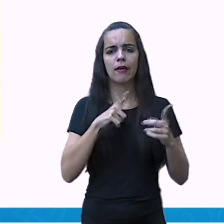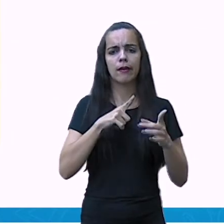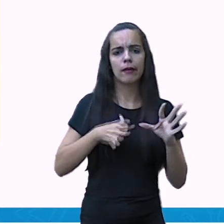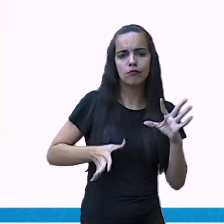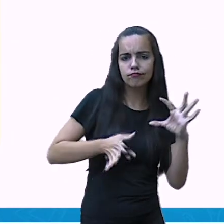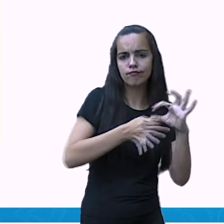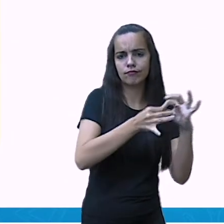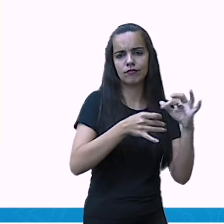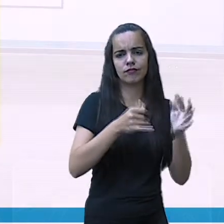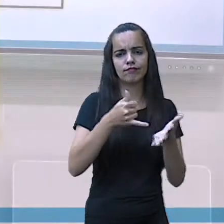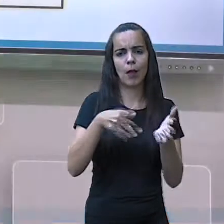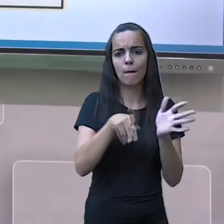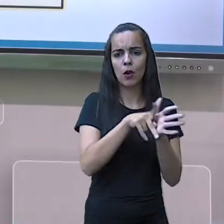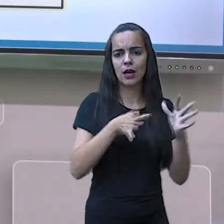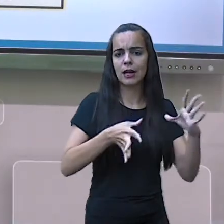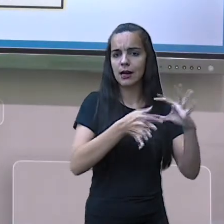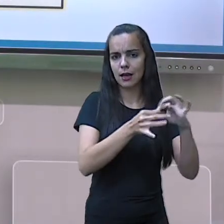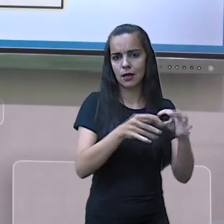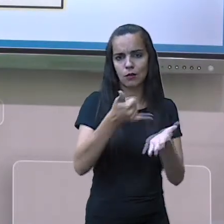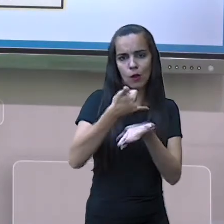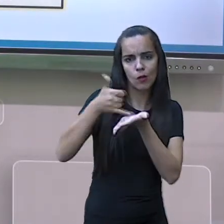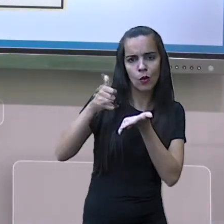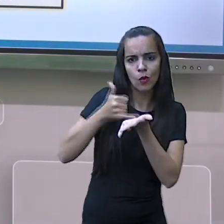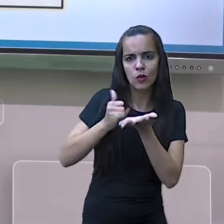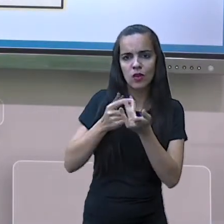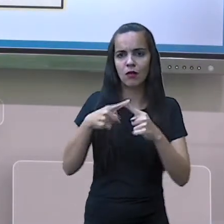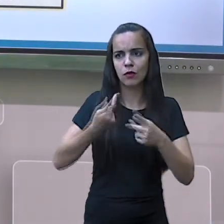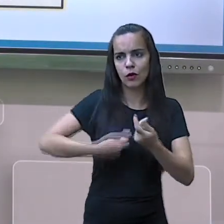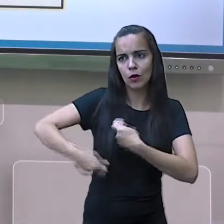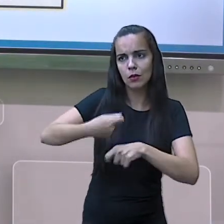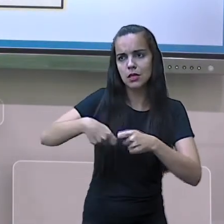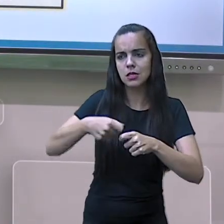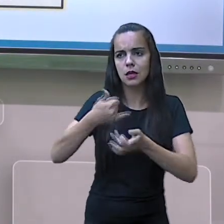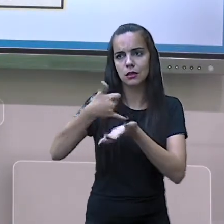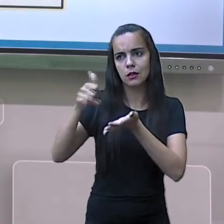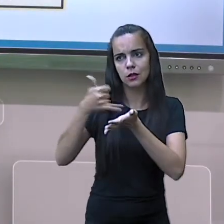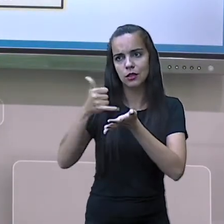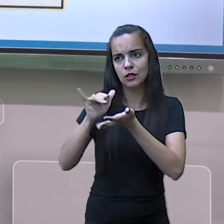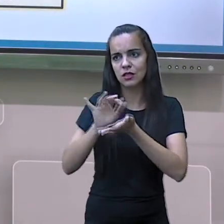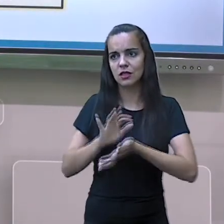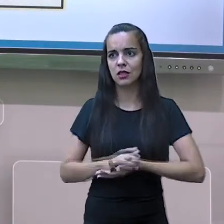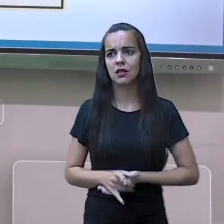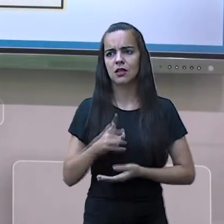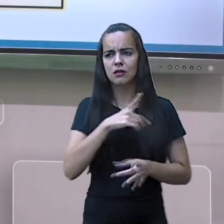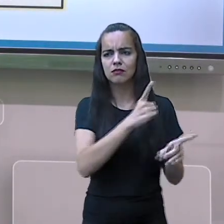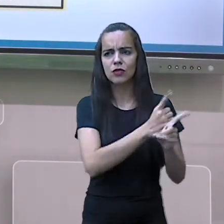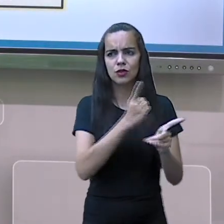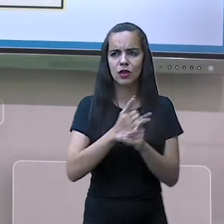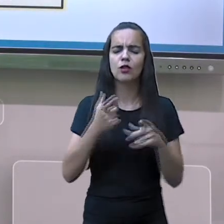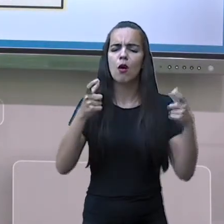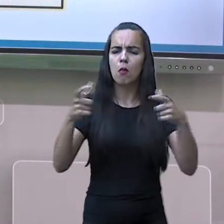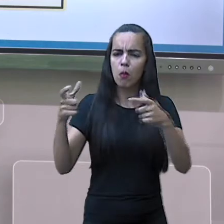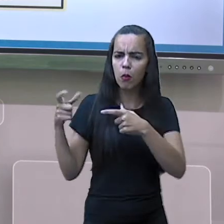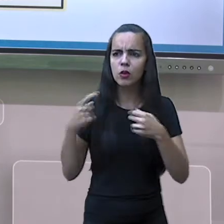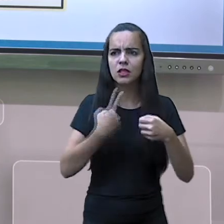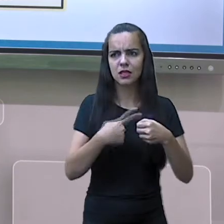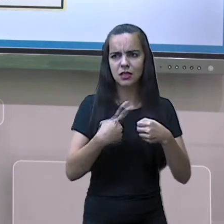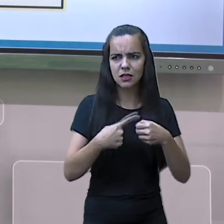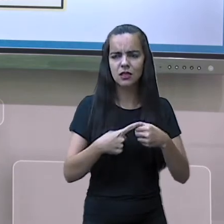à comercialização de drogas. Mas, infelizmente, uma realidade que nós vamos encontrar em muitas cidades